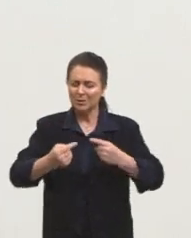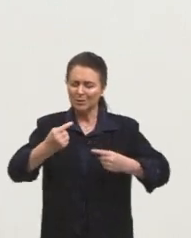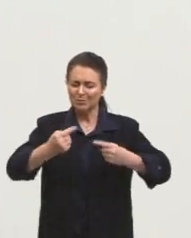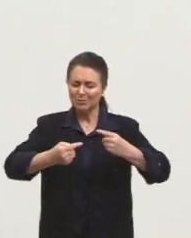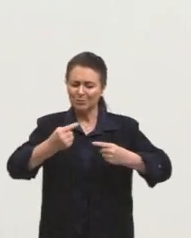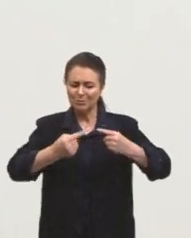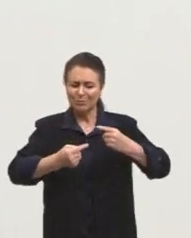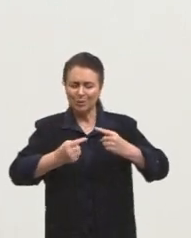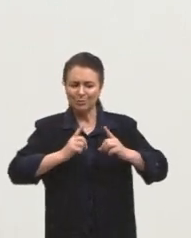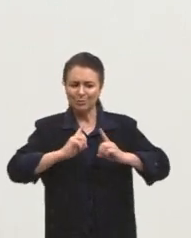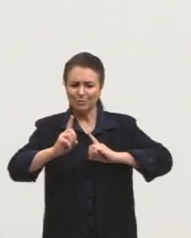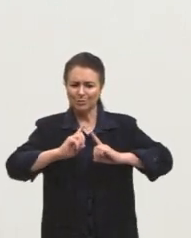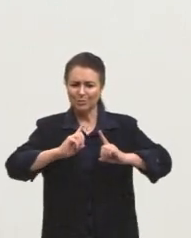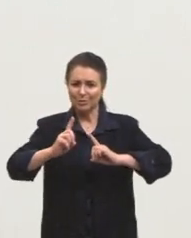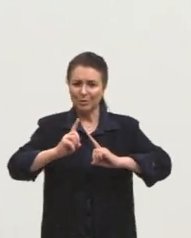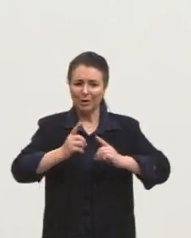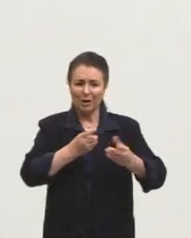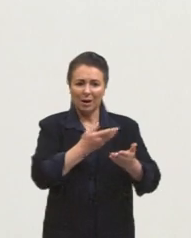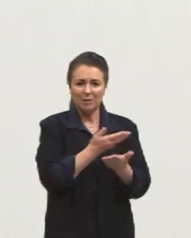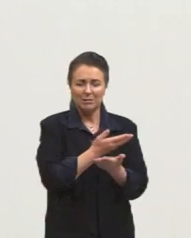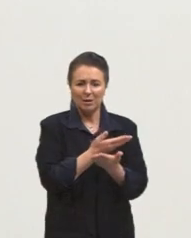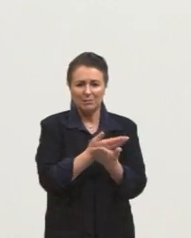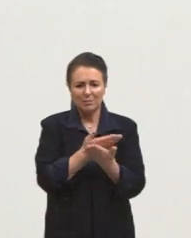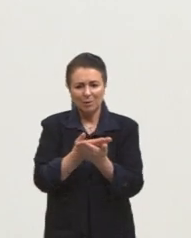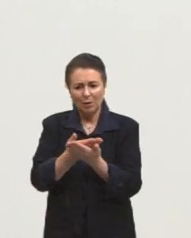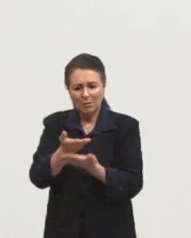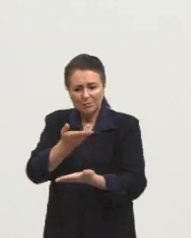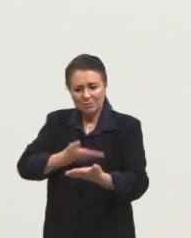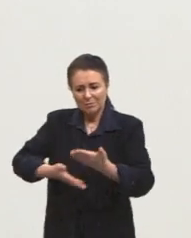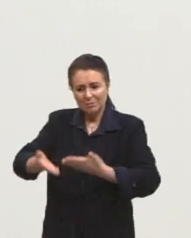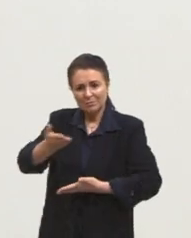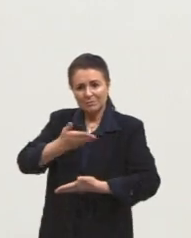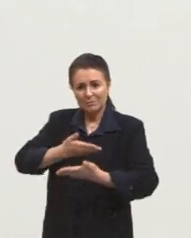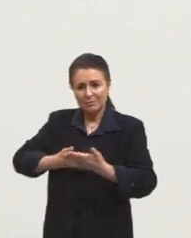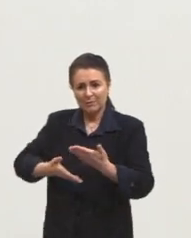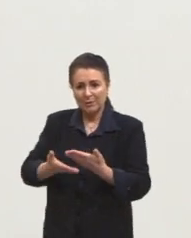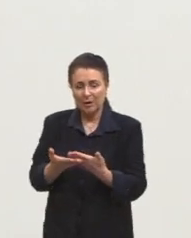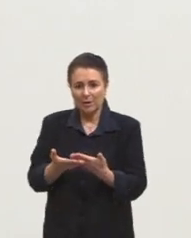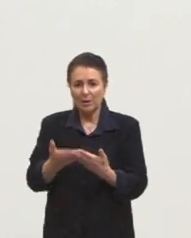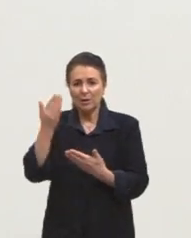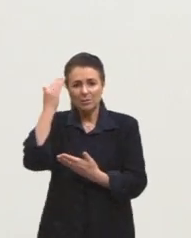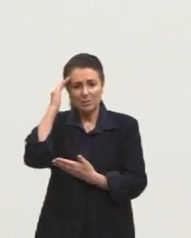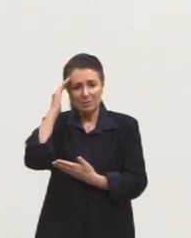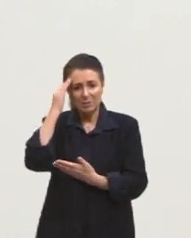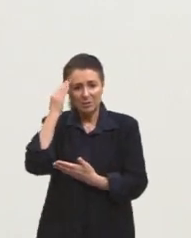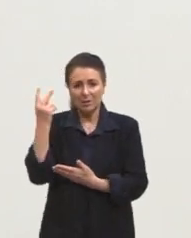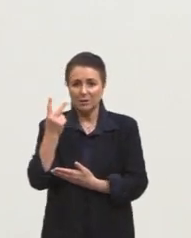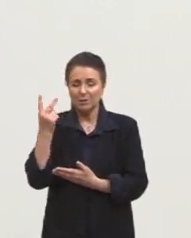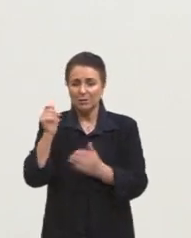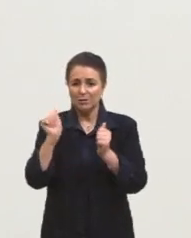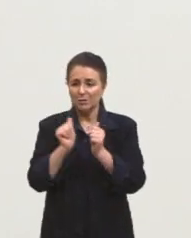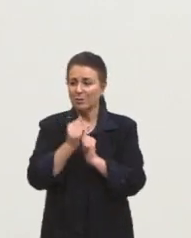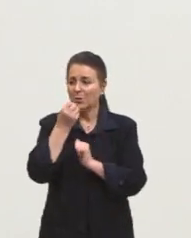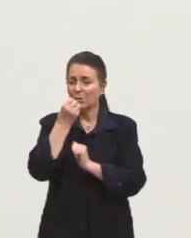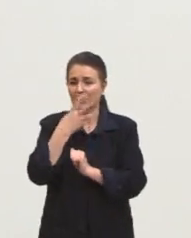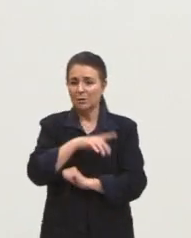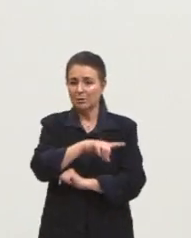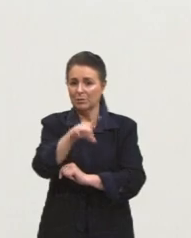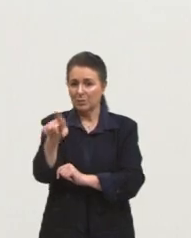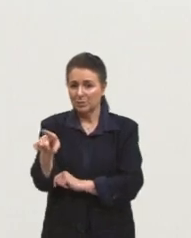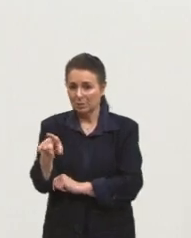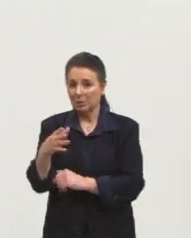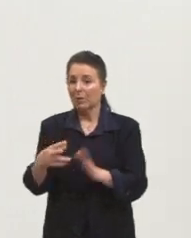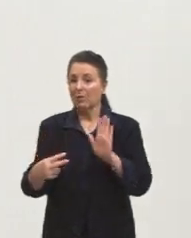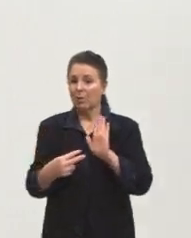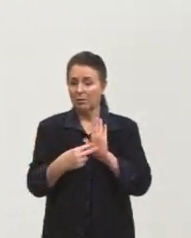essas aulas que se conversam e que faz todo sentido, que a gente vai entender agora um pouquinho, aqui eu e a professora Márcia te contando. Então, fica ligado.